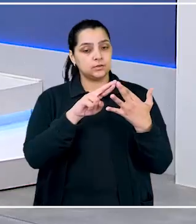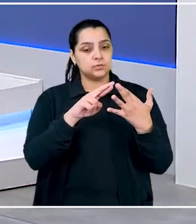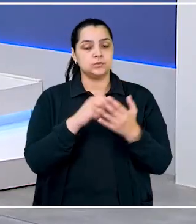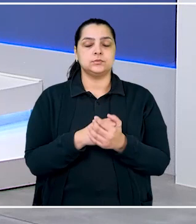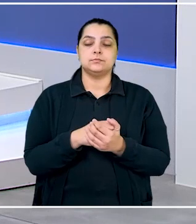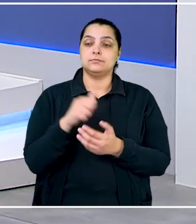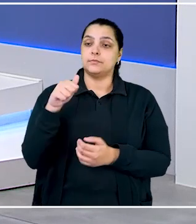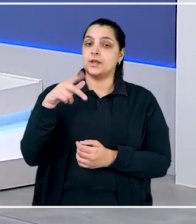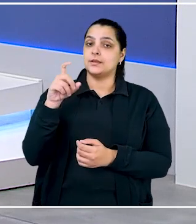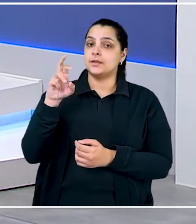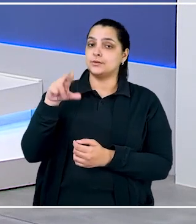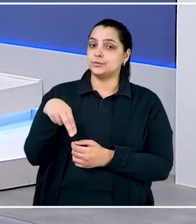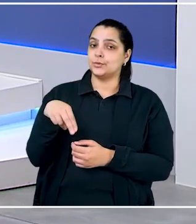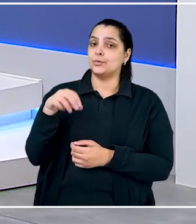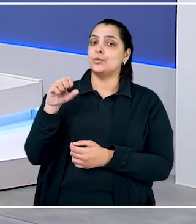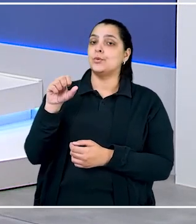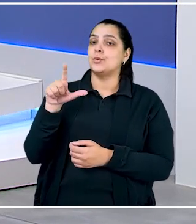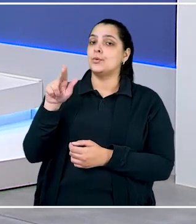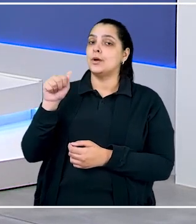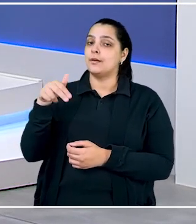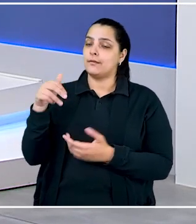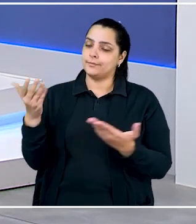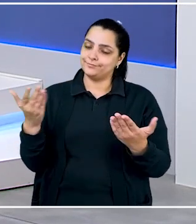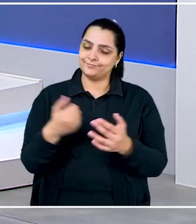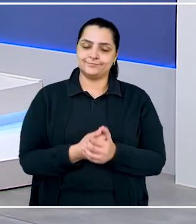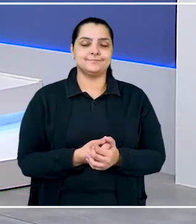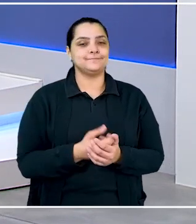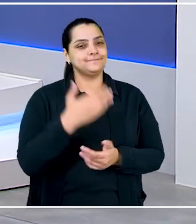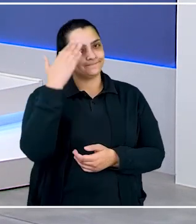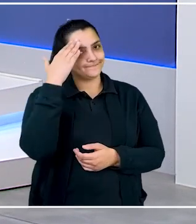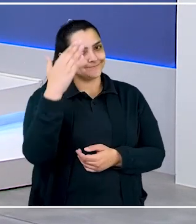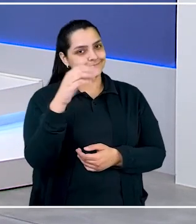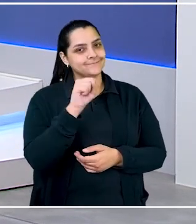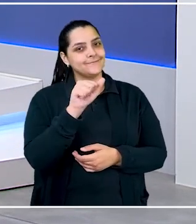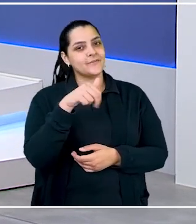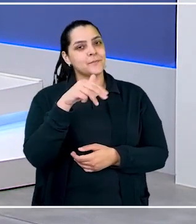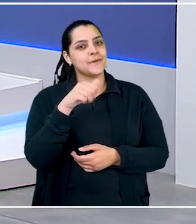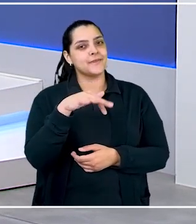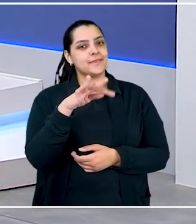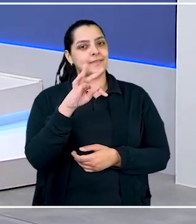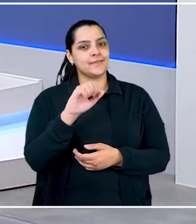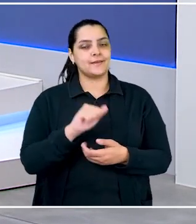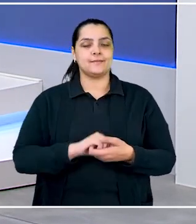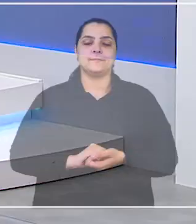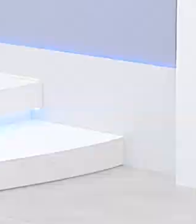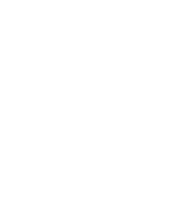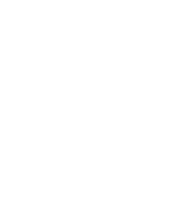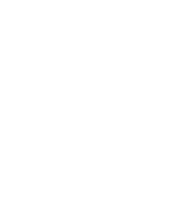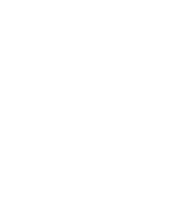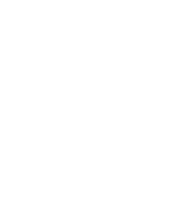recurso. Anderson Luana, volto com vocês no estúdio. Tá certo, Samanta. Muito obrigada pelas informações.